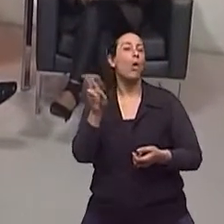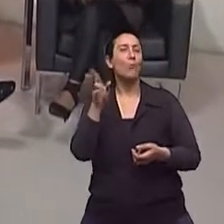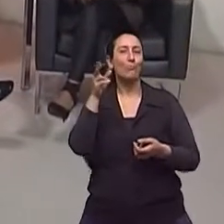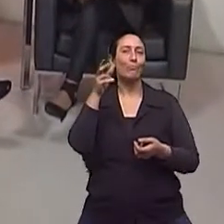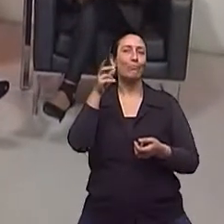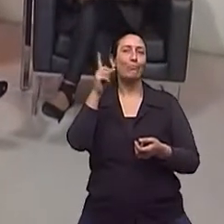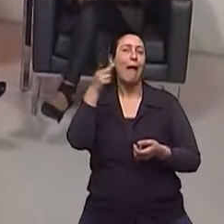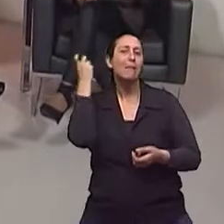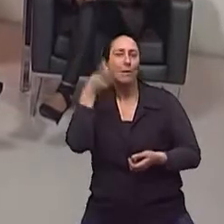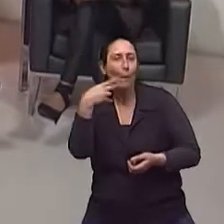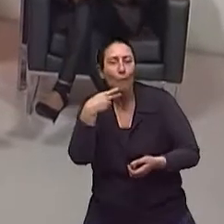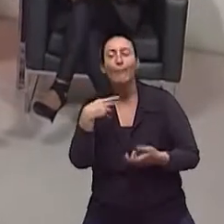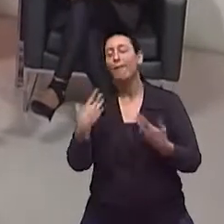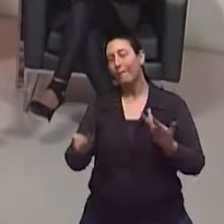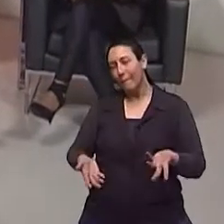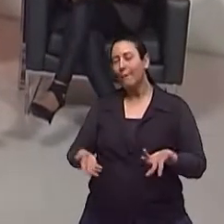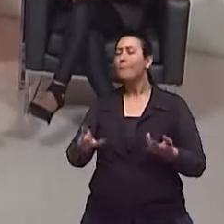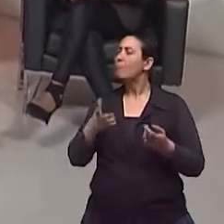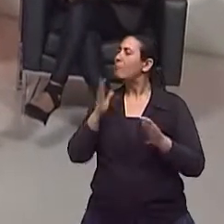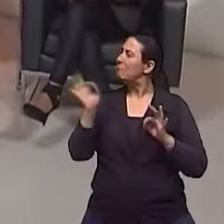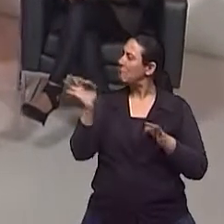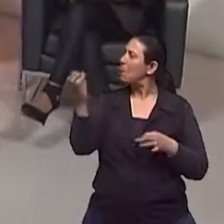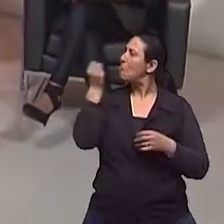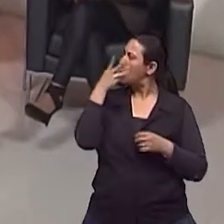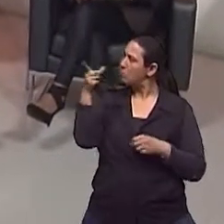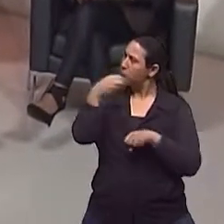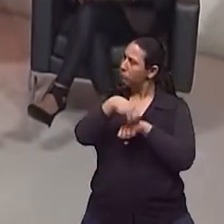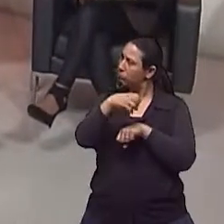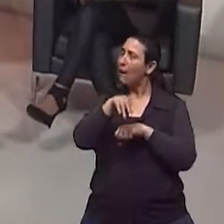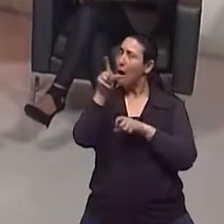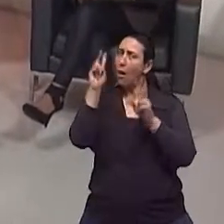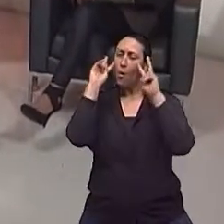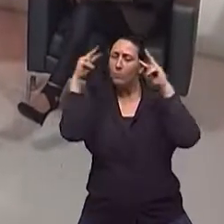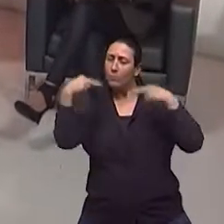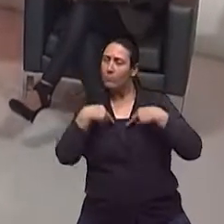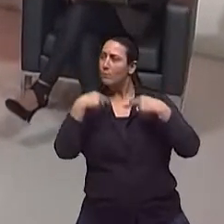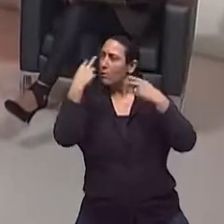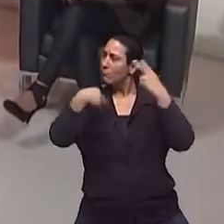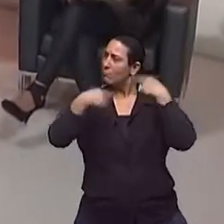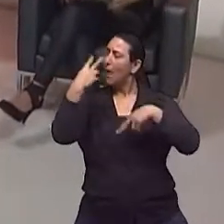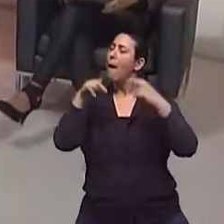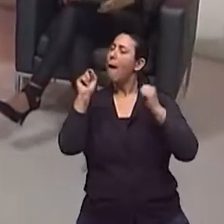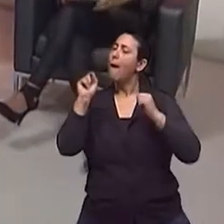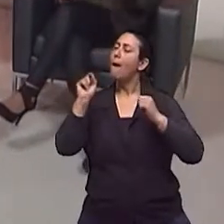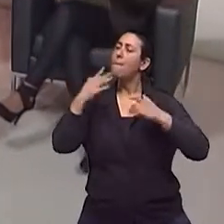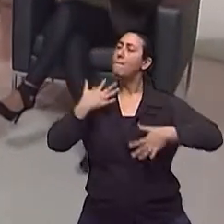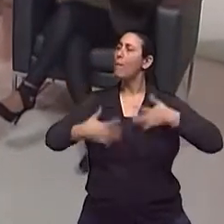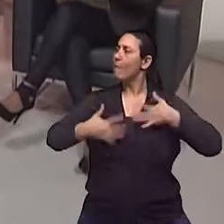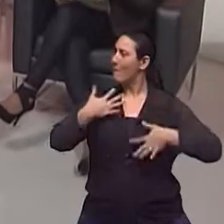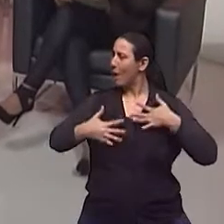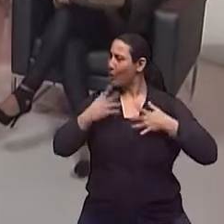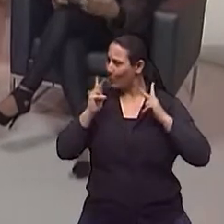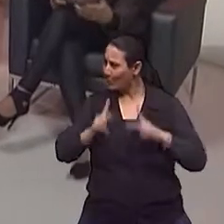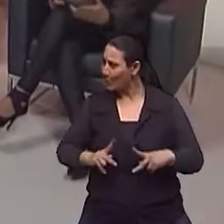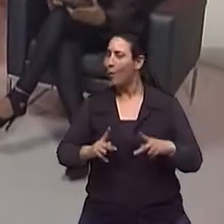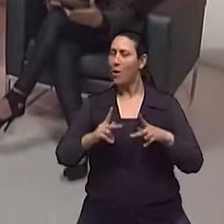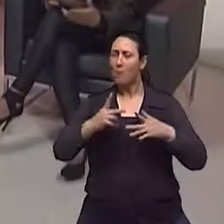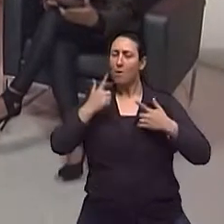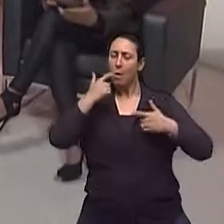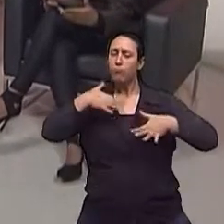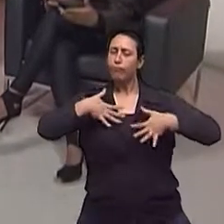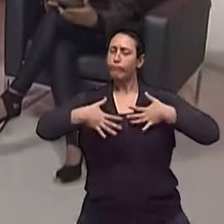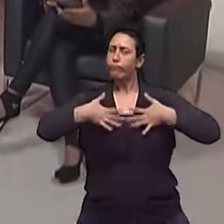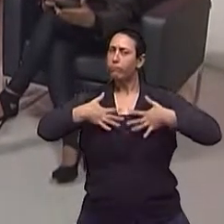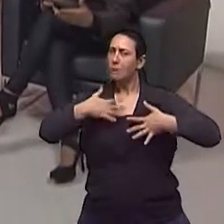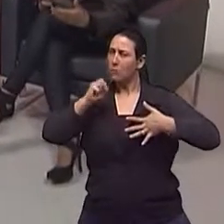importantíssima. O senhor me dá uma dica perfeita, que é de observação do movimento dessa pessoa. Exatamente. Começou a mudar. Claro. Então,